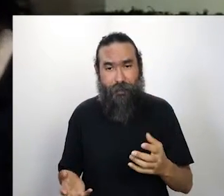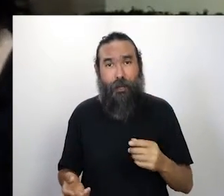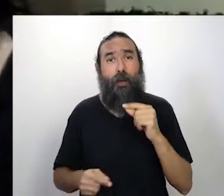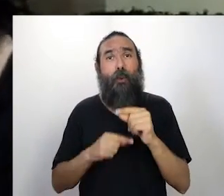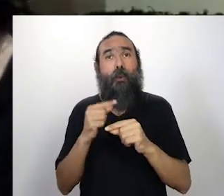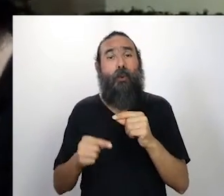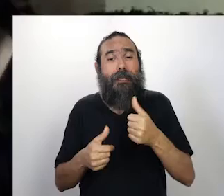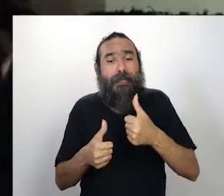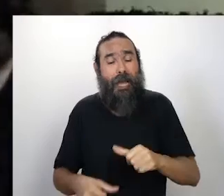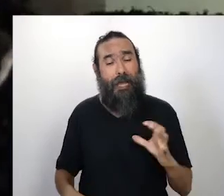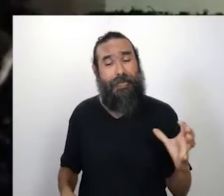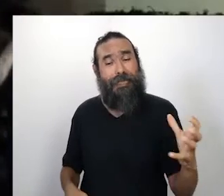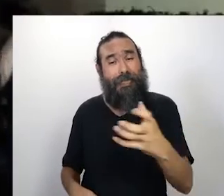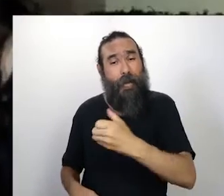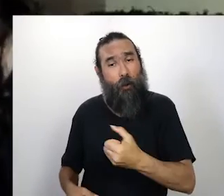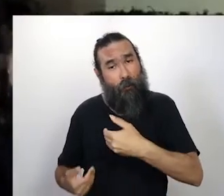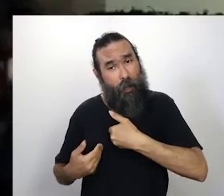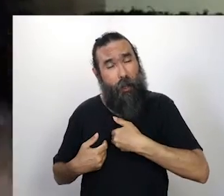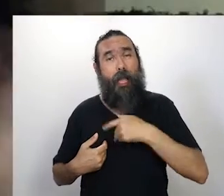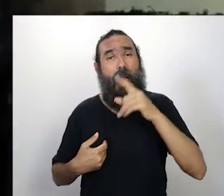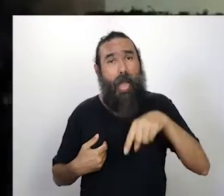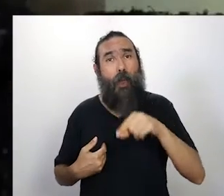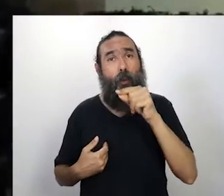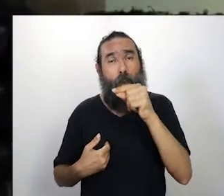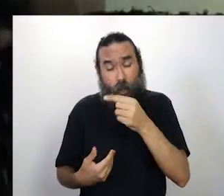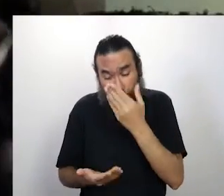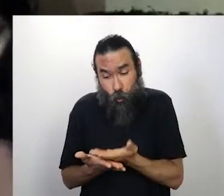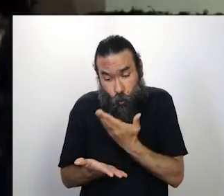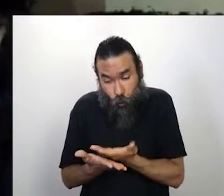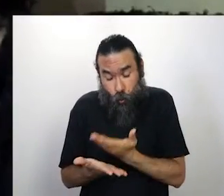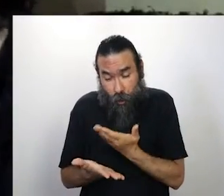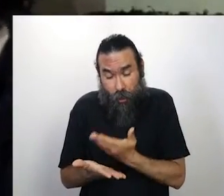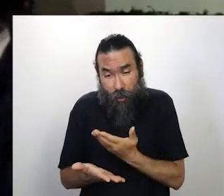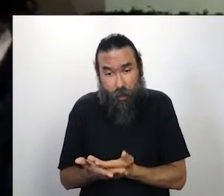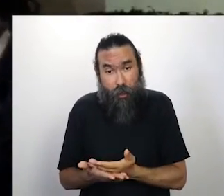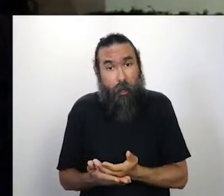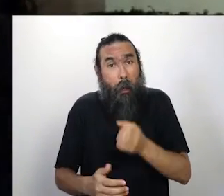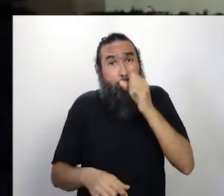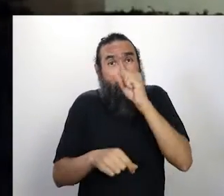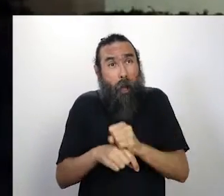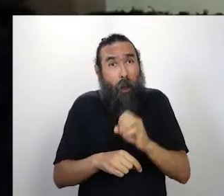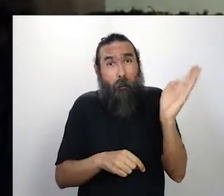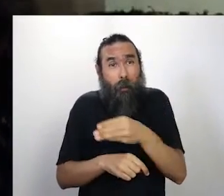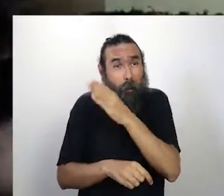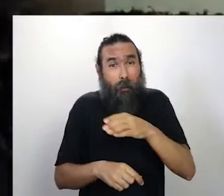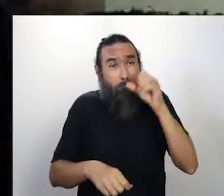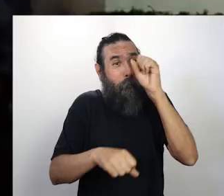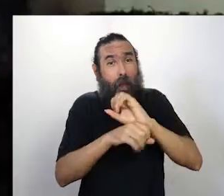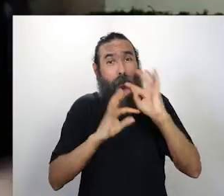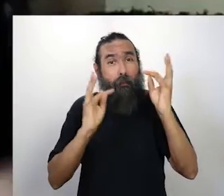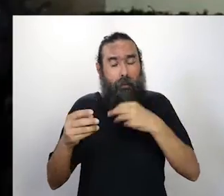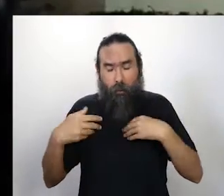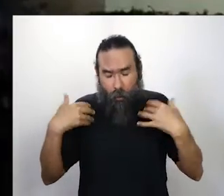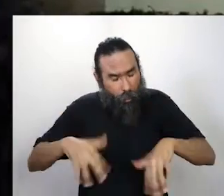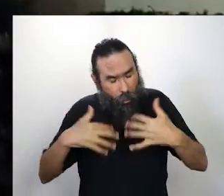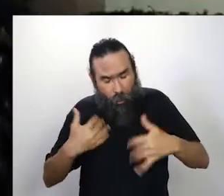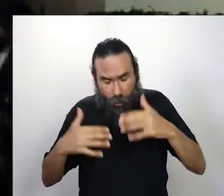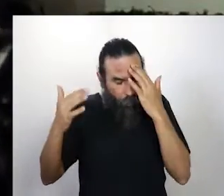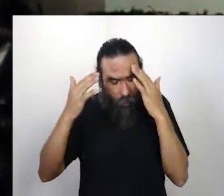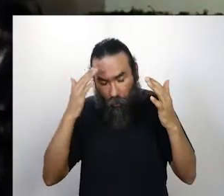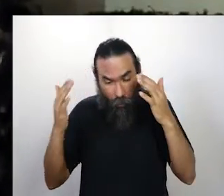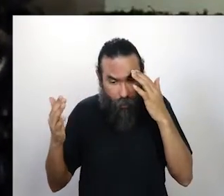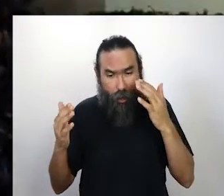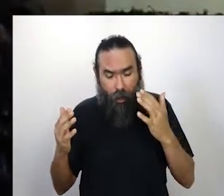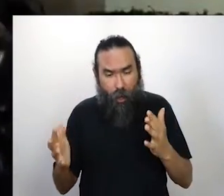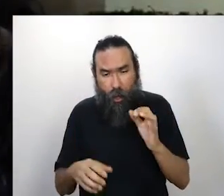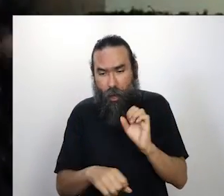estudo, que a gente está estudando muito. Quando tudo parou, primeiro veio o medo, mas depois, não, calma, a gente precisa aproveitar